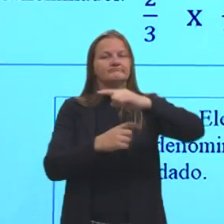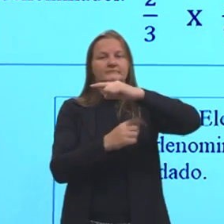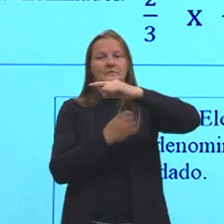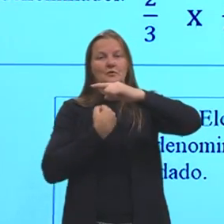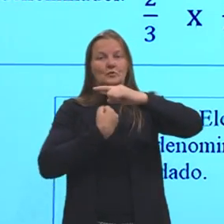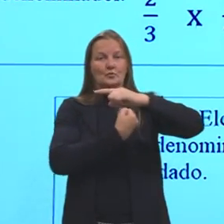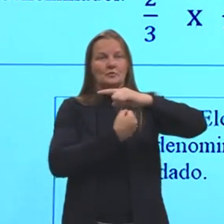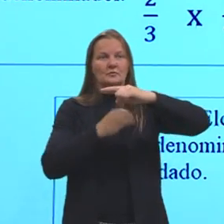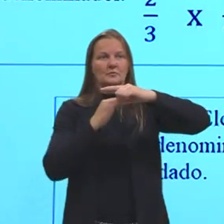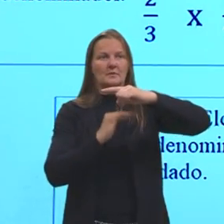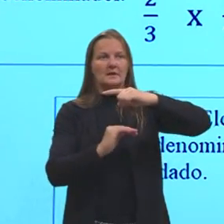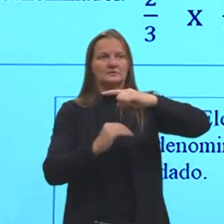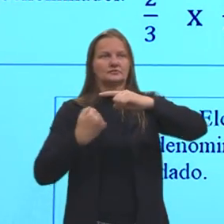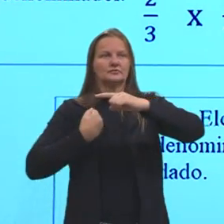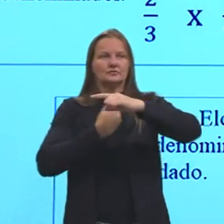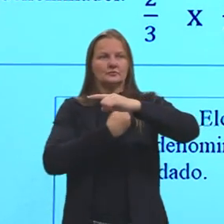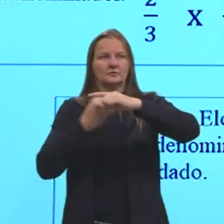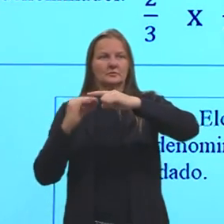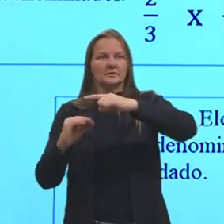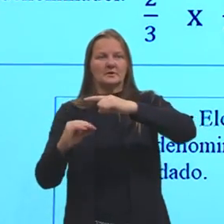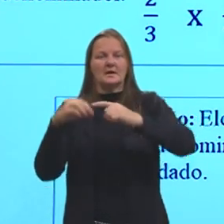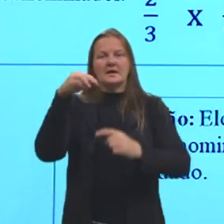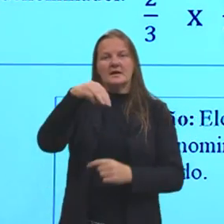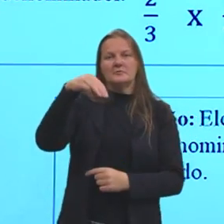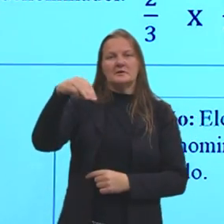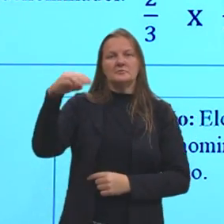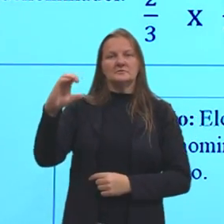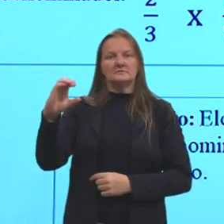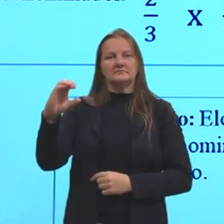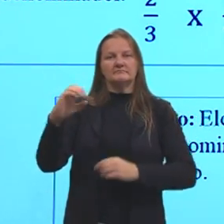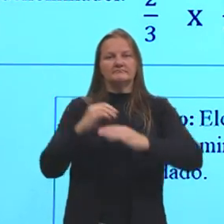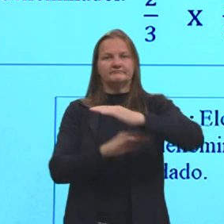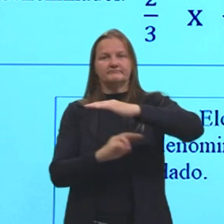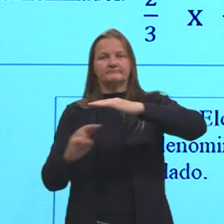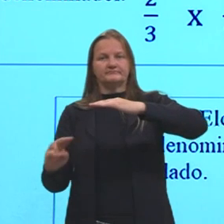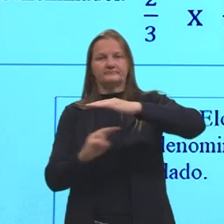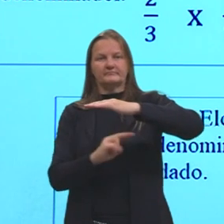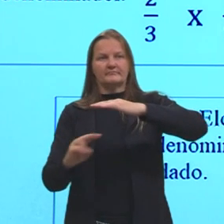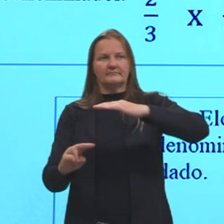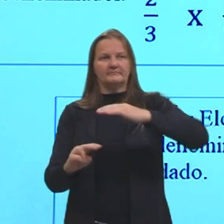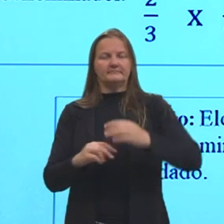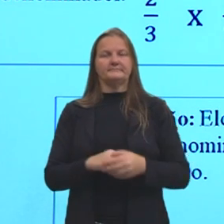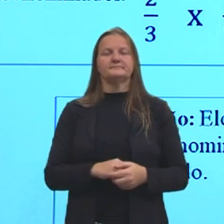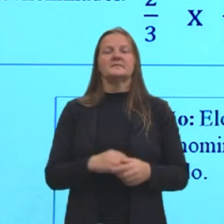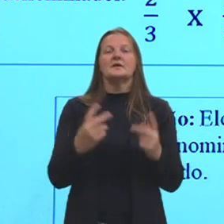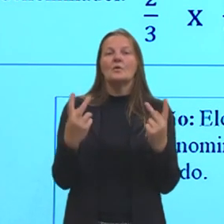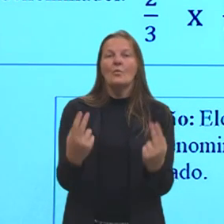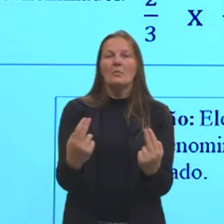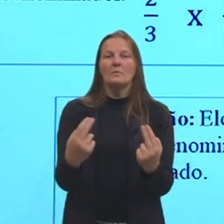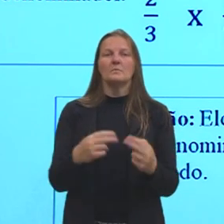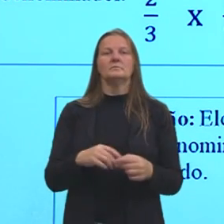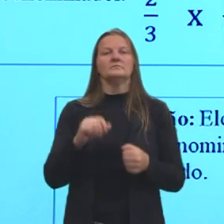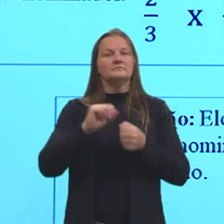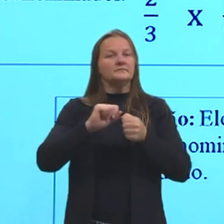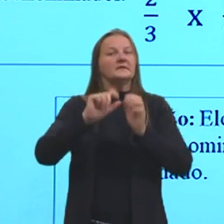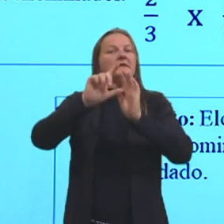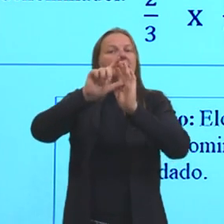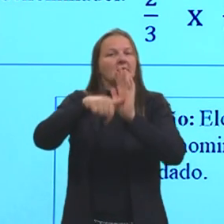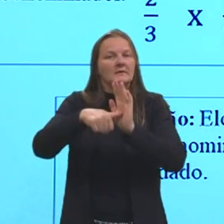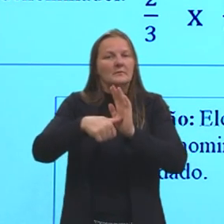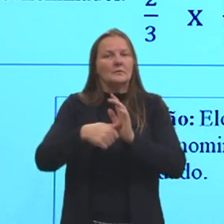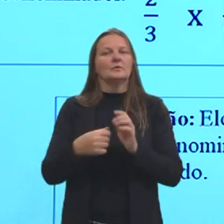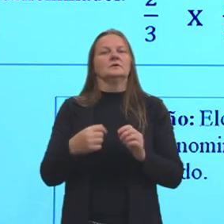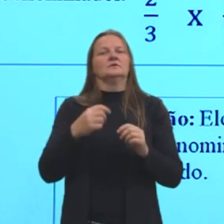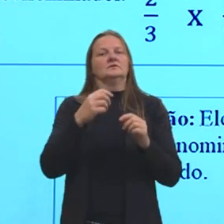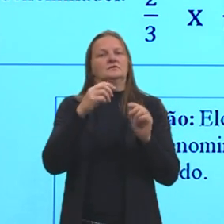gente utiliza primeiro o MMC dos denominadores para igualá-los. E depois a gente utiliza